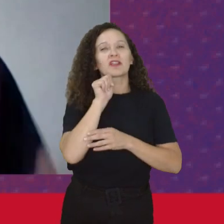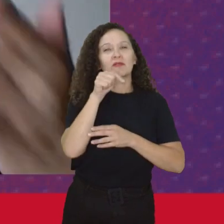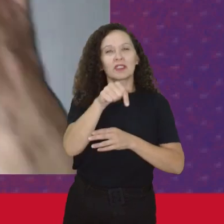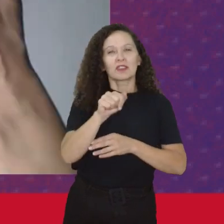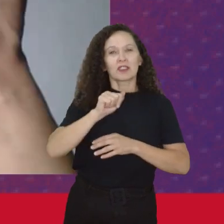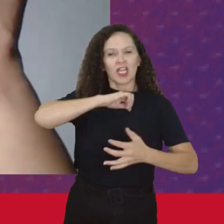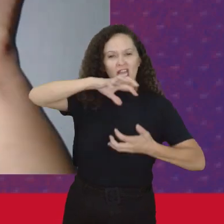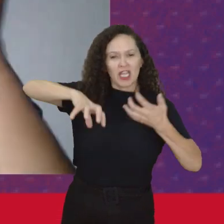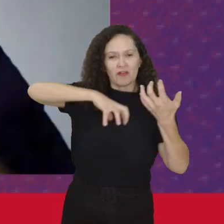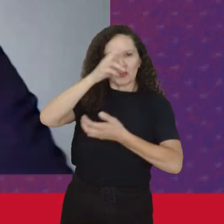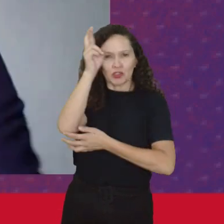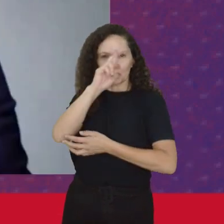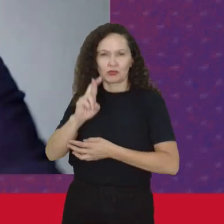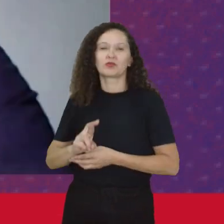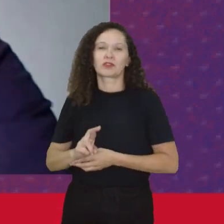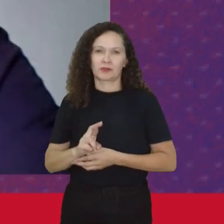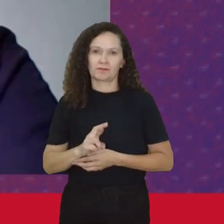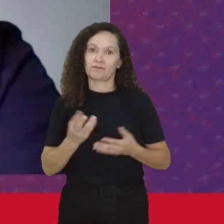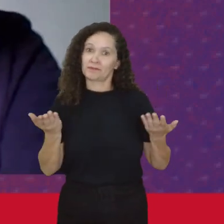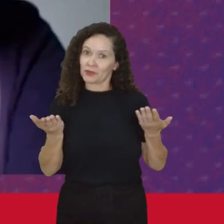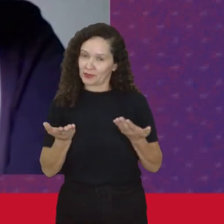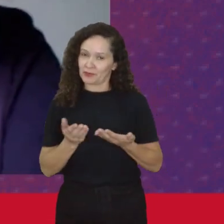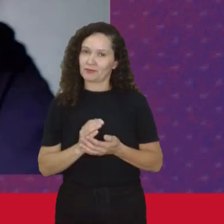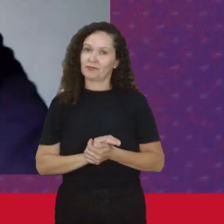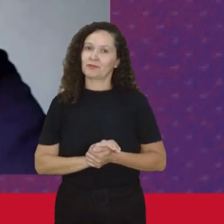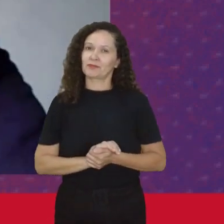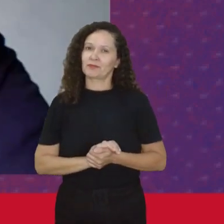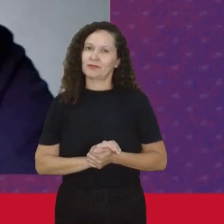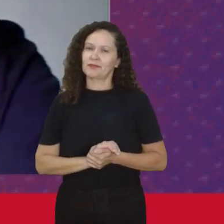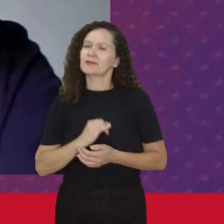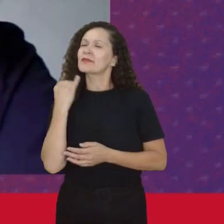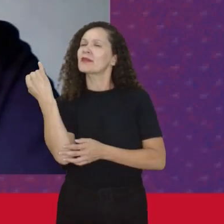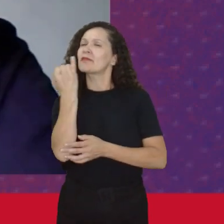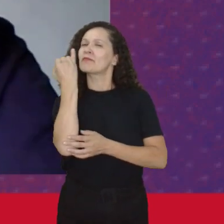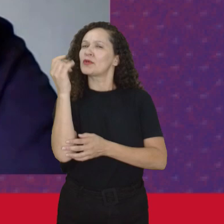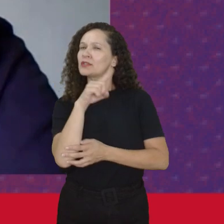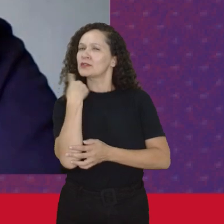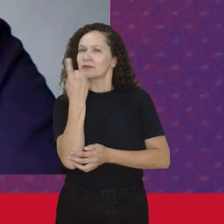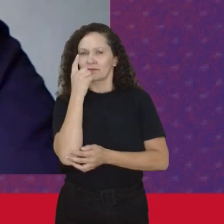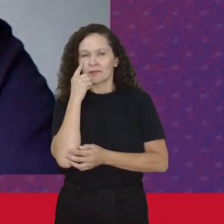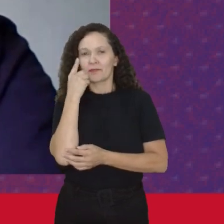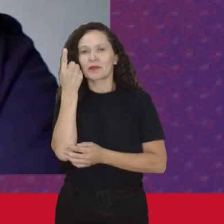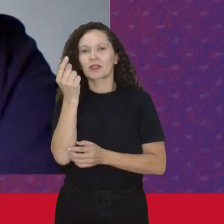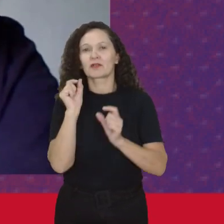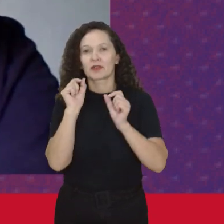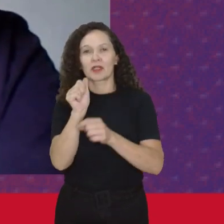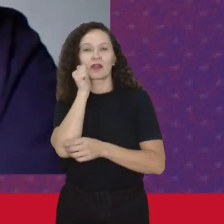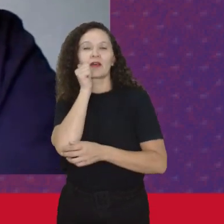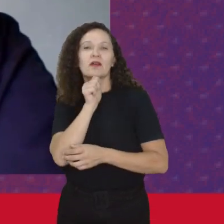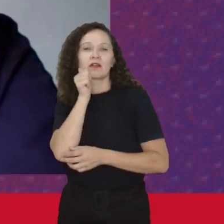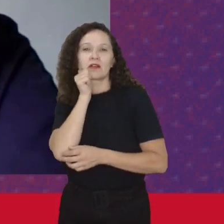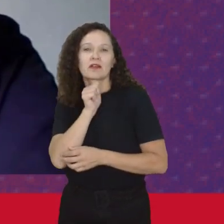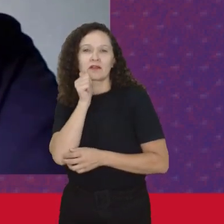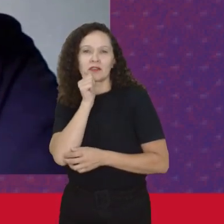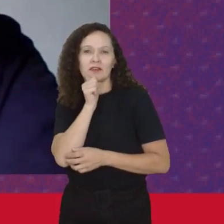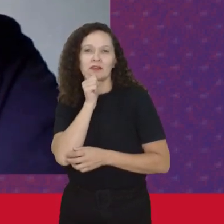Revolução Russa Nesse momento E é bem importante A gente pensar Que as mulheres